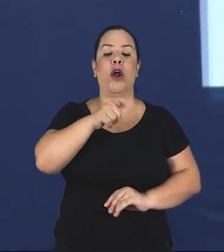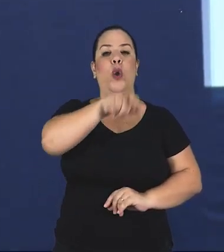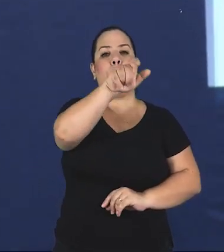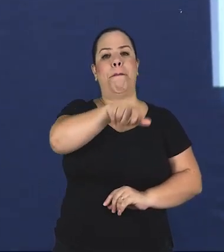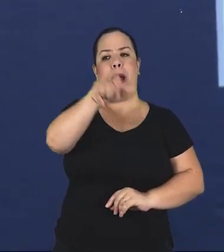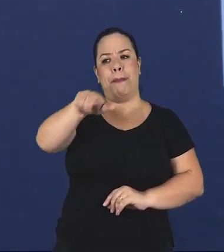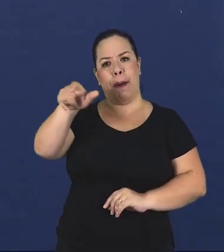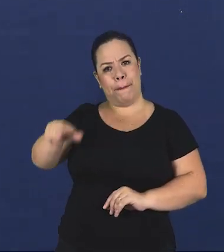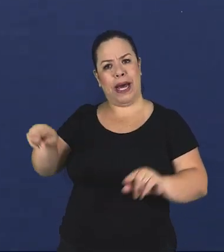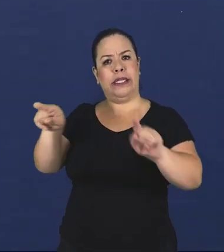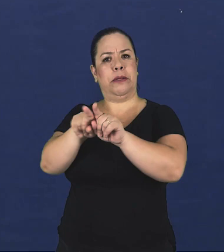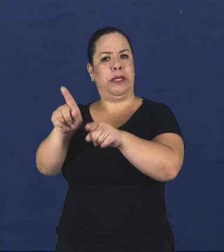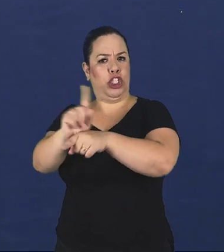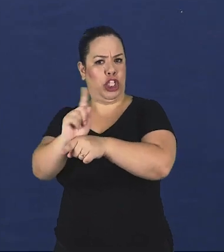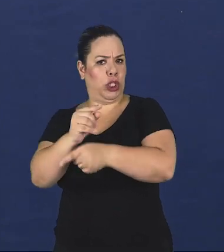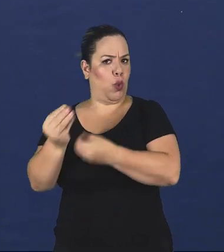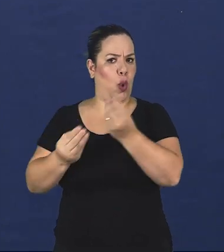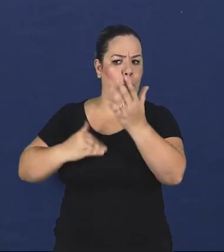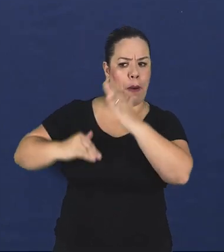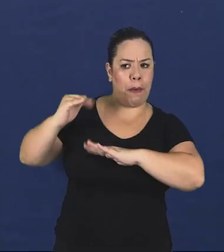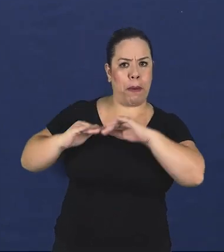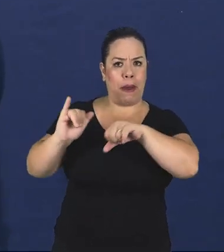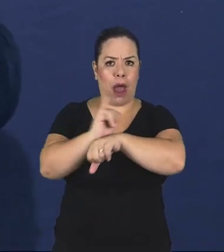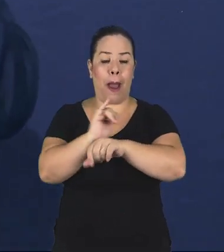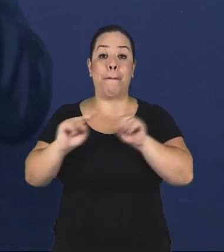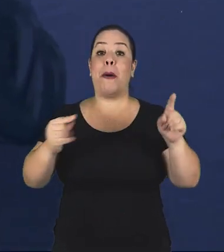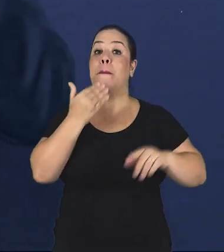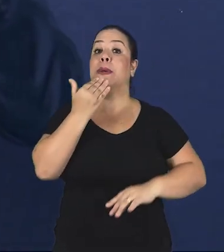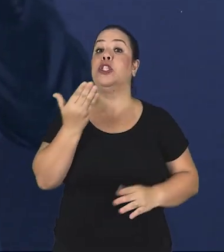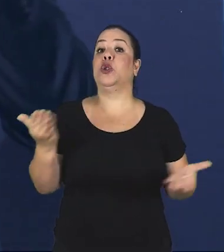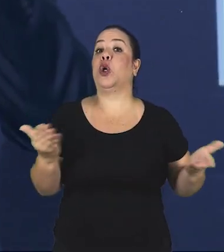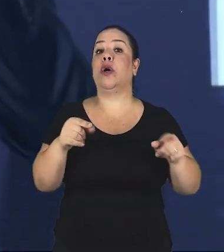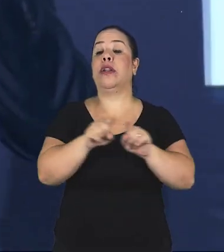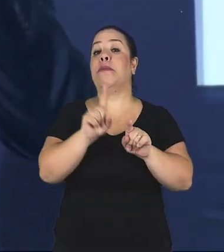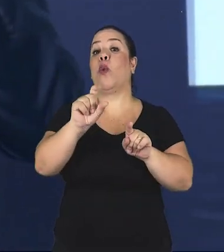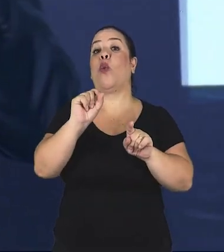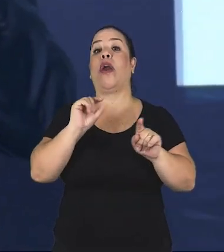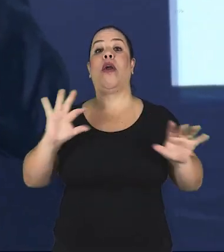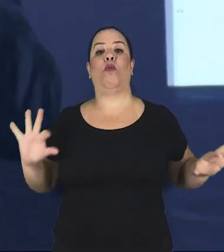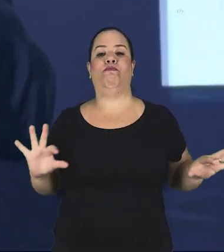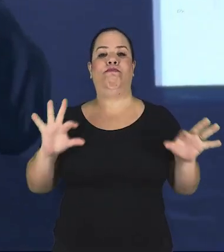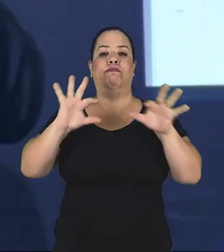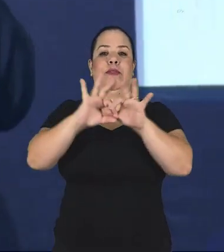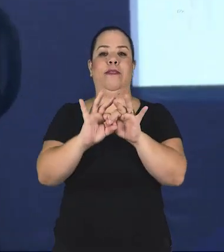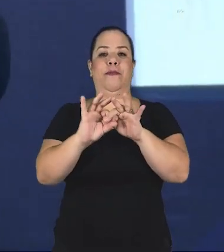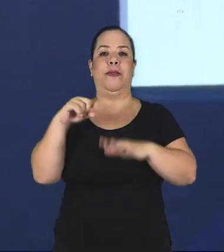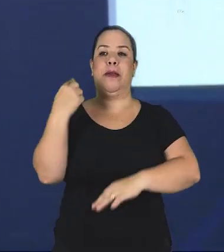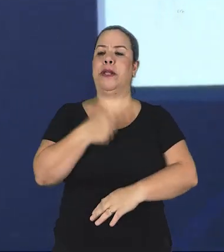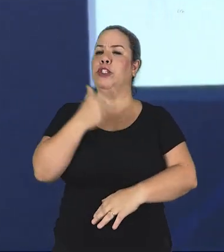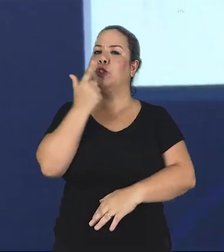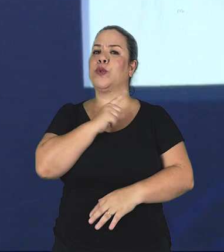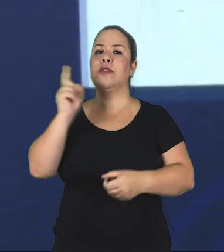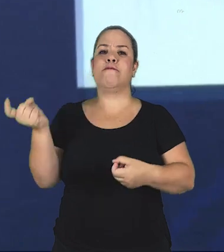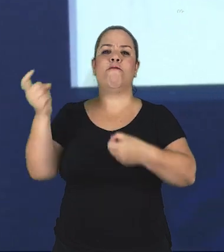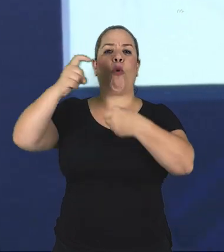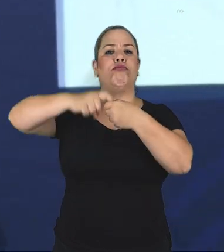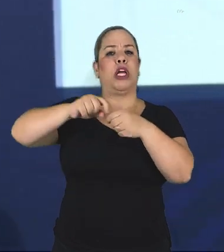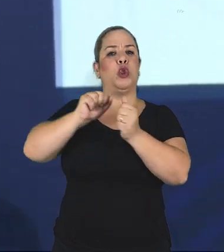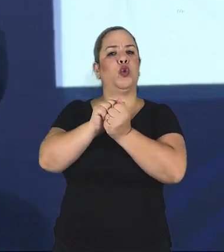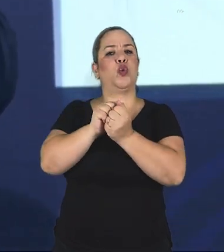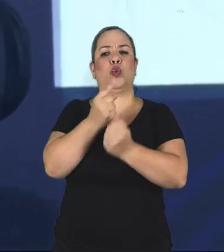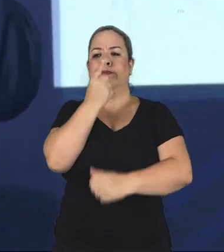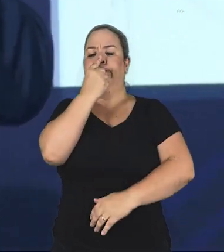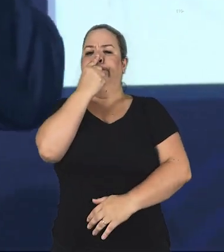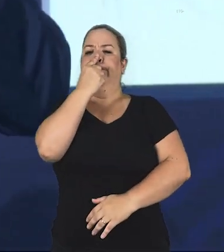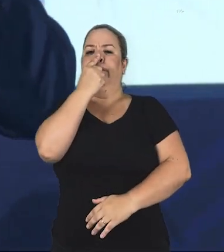pessoas, falo muito de gestão, e o meu pedido aqui é um pedido de união. Para a gente se reconectar, para a gente estar próximo novamente,